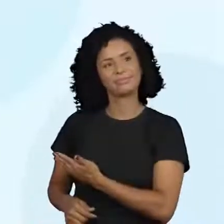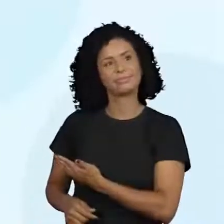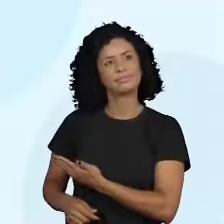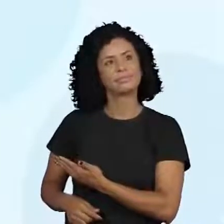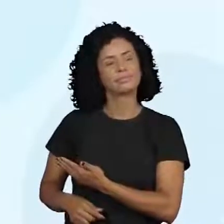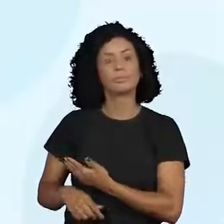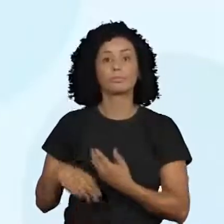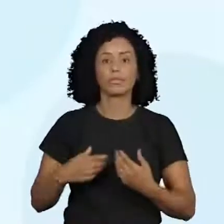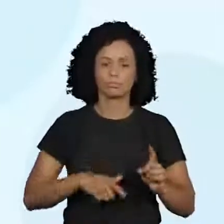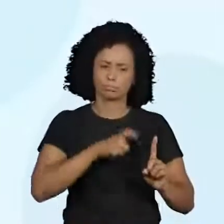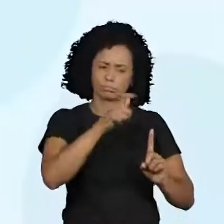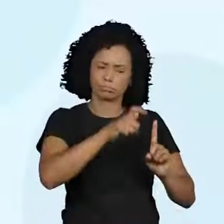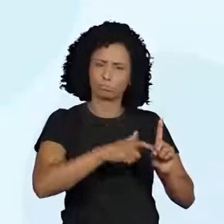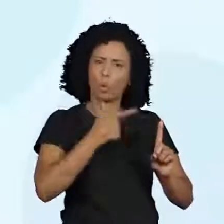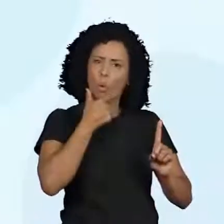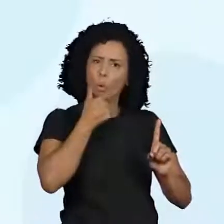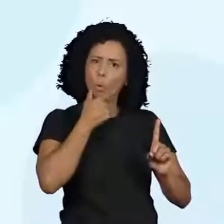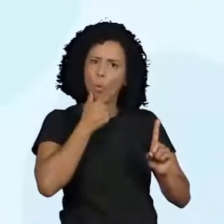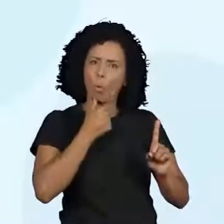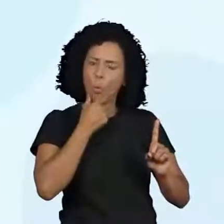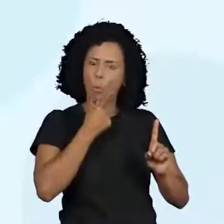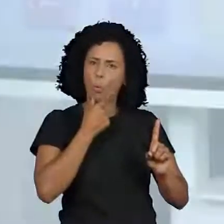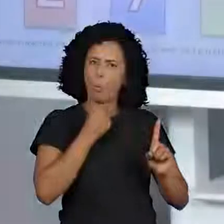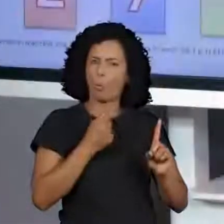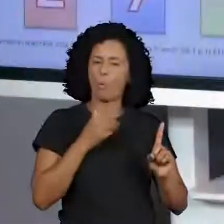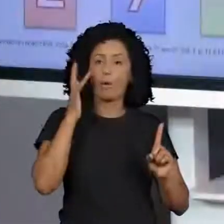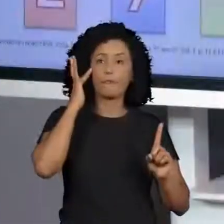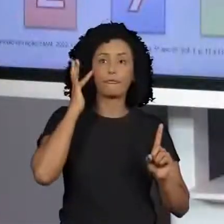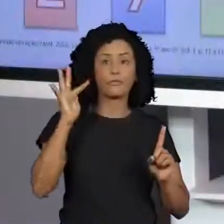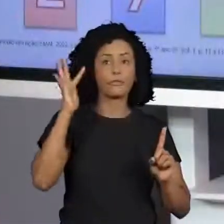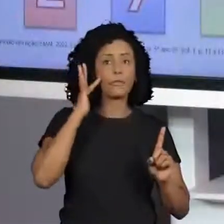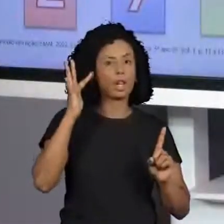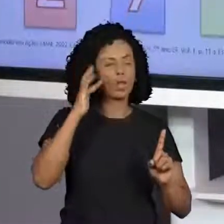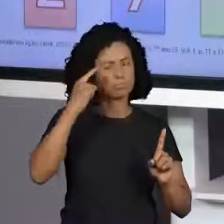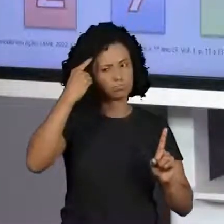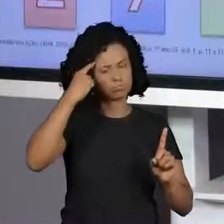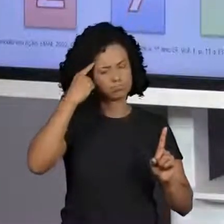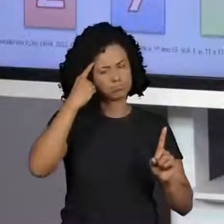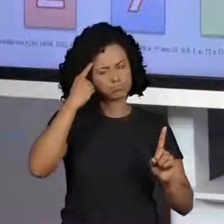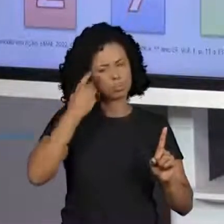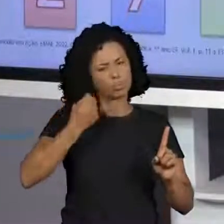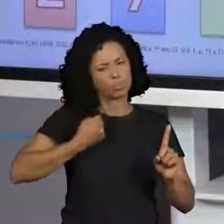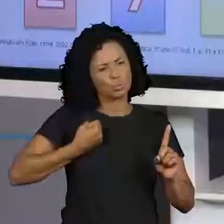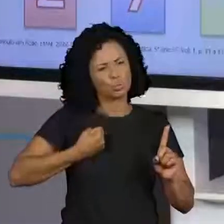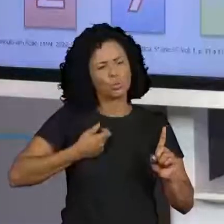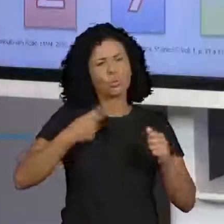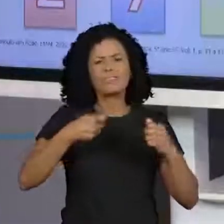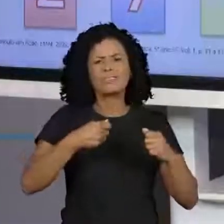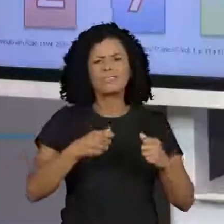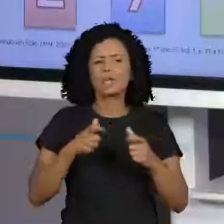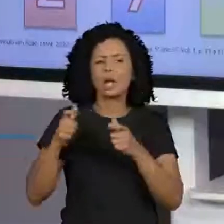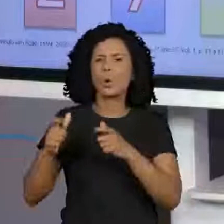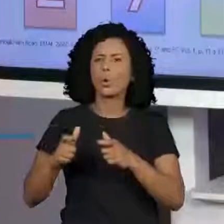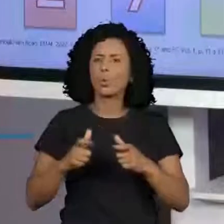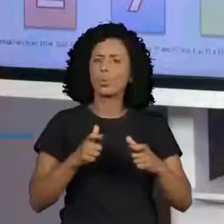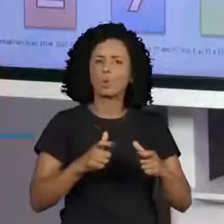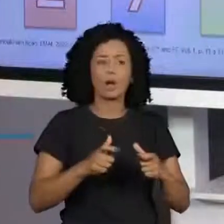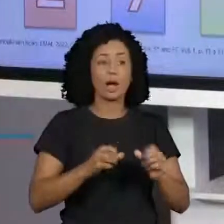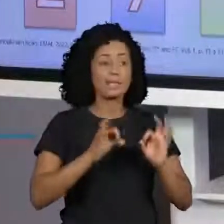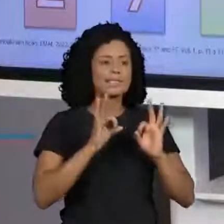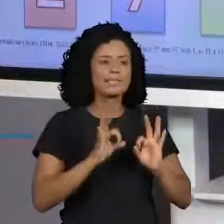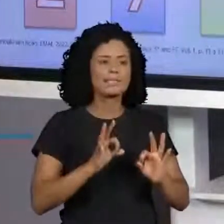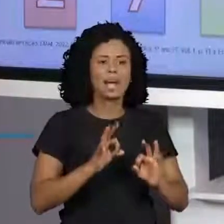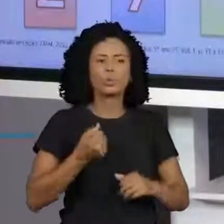perceberam que todo número precisa de um valor posicional. Todo número ocupa uma ordem.